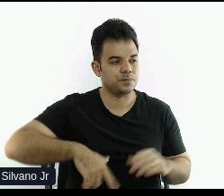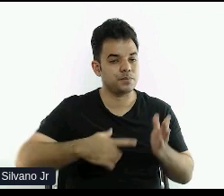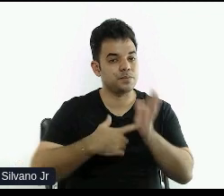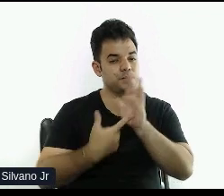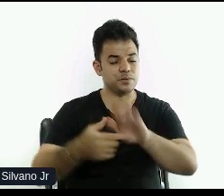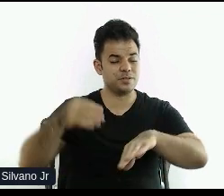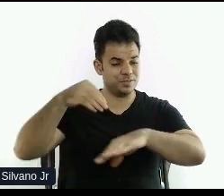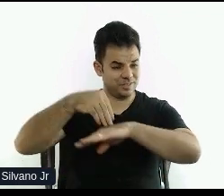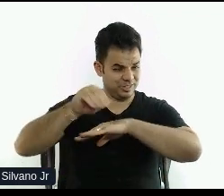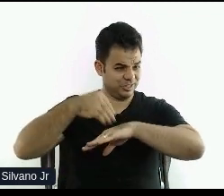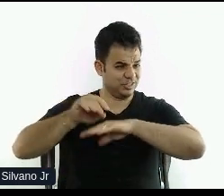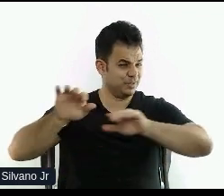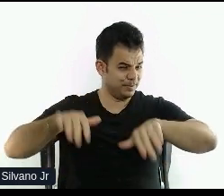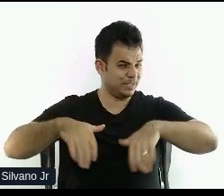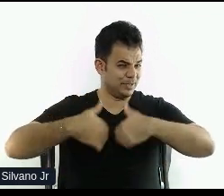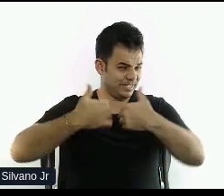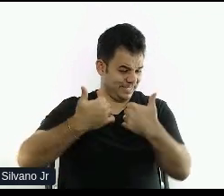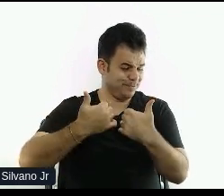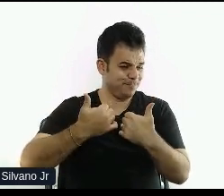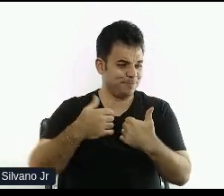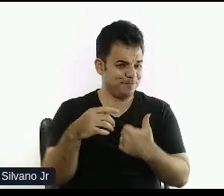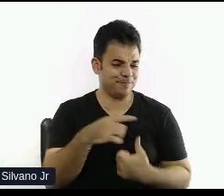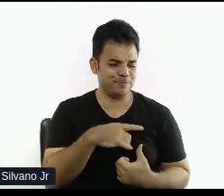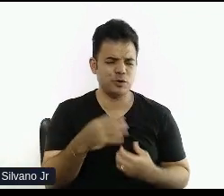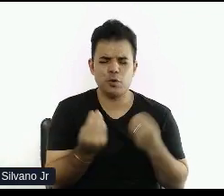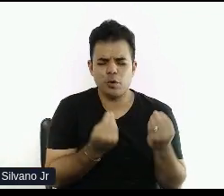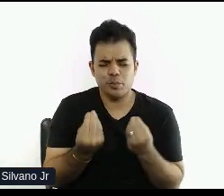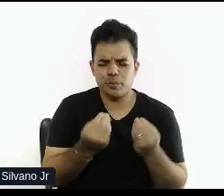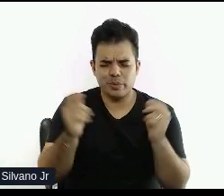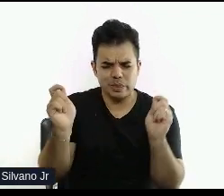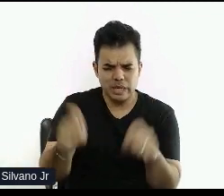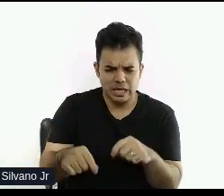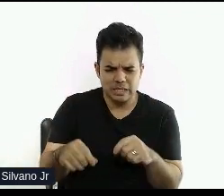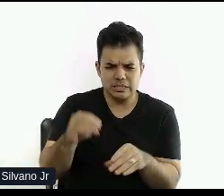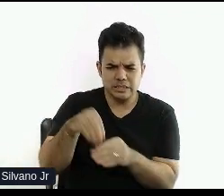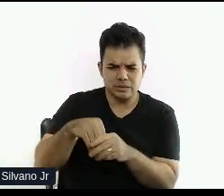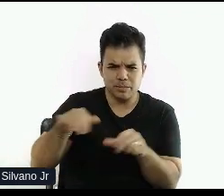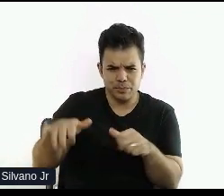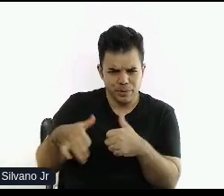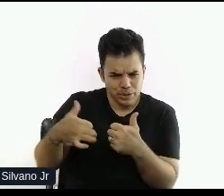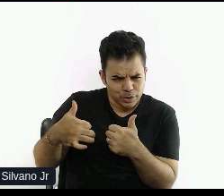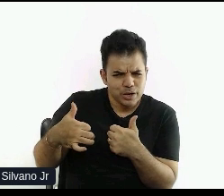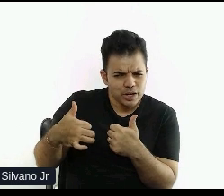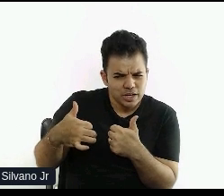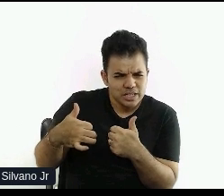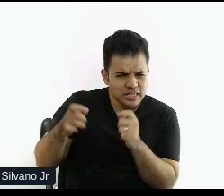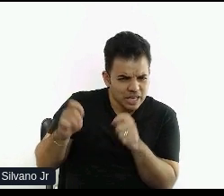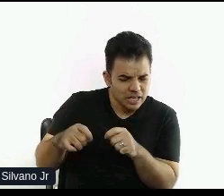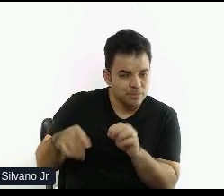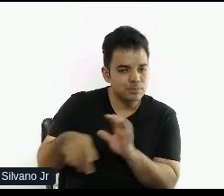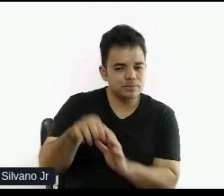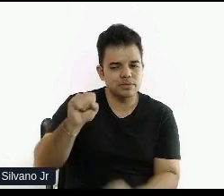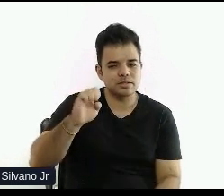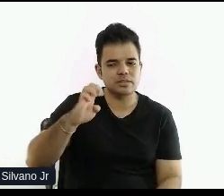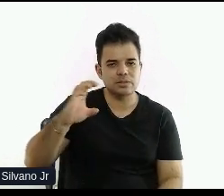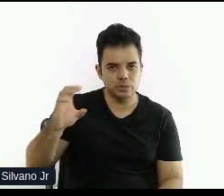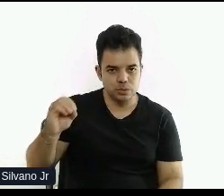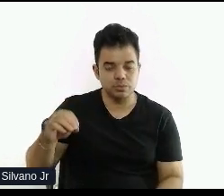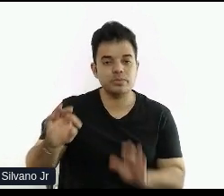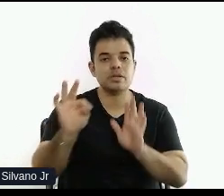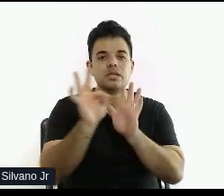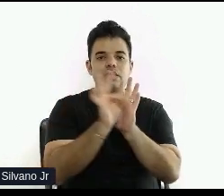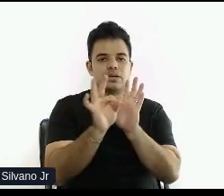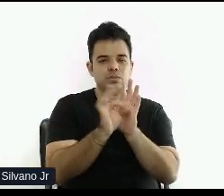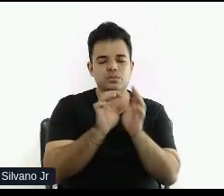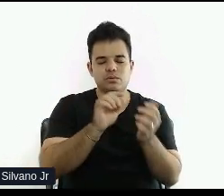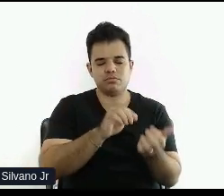melhorias, né? Como melhorar o site para que reflita em SEO. Então, texto alternativo, isso é